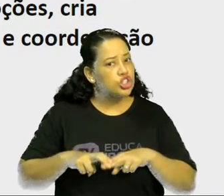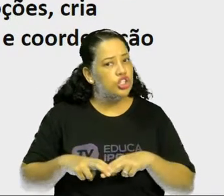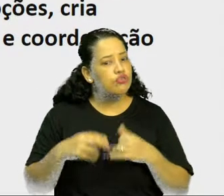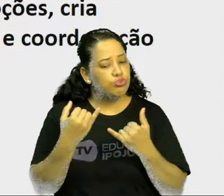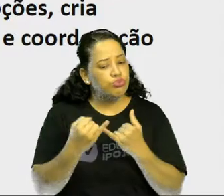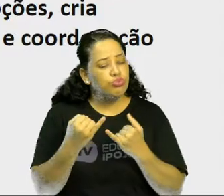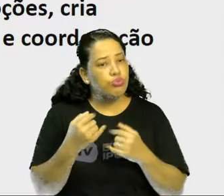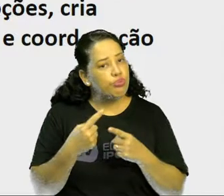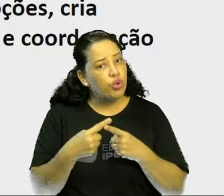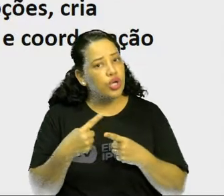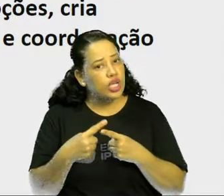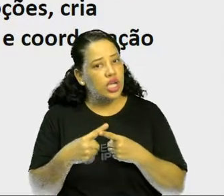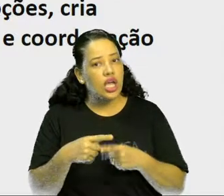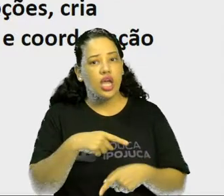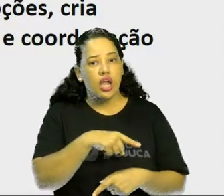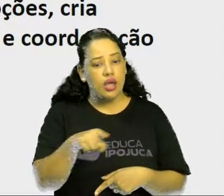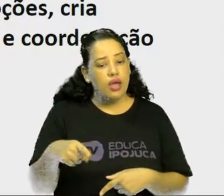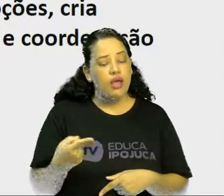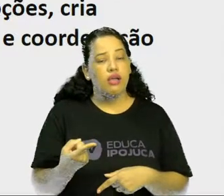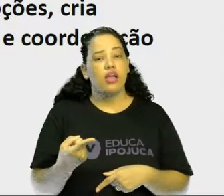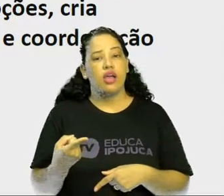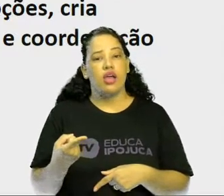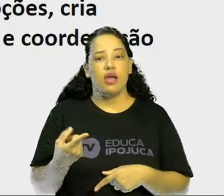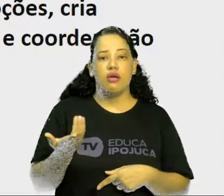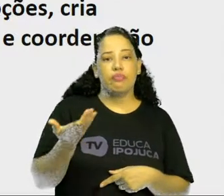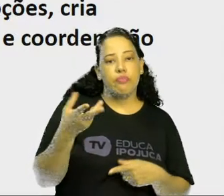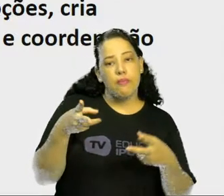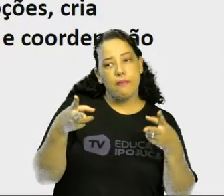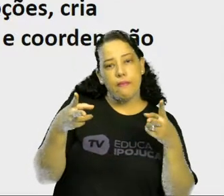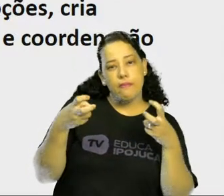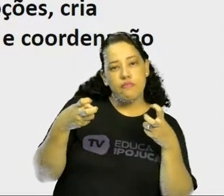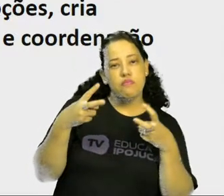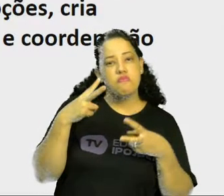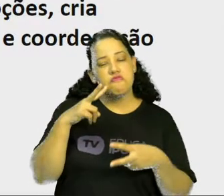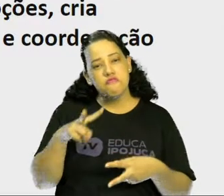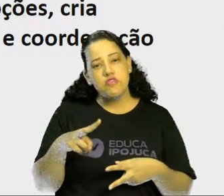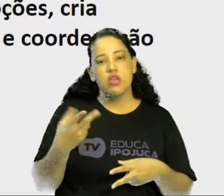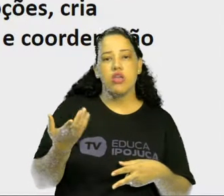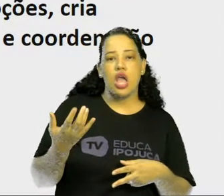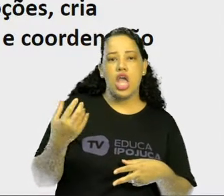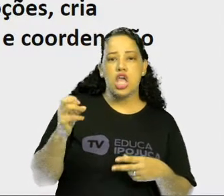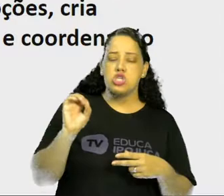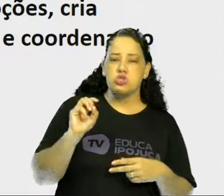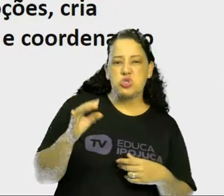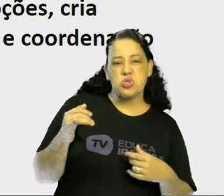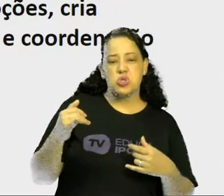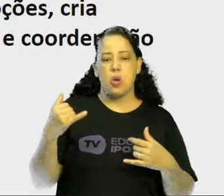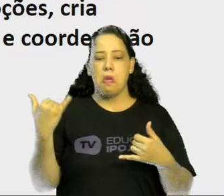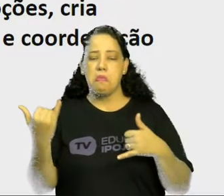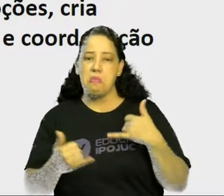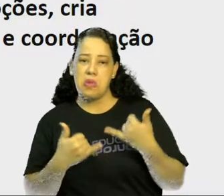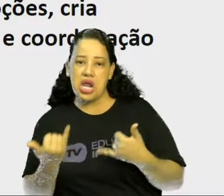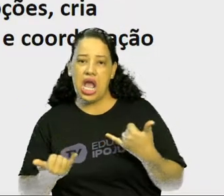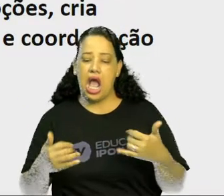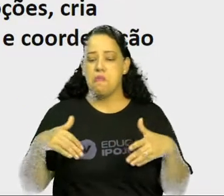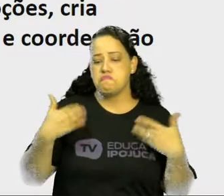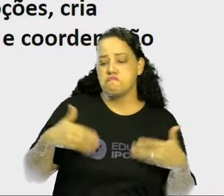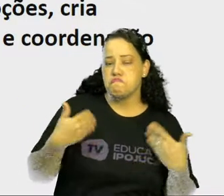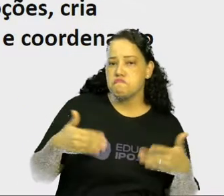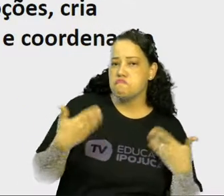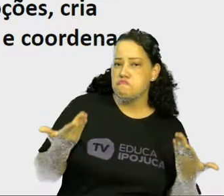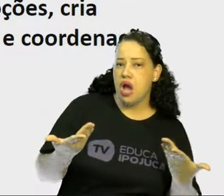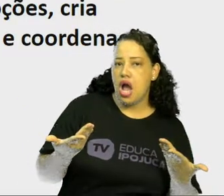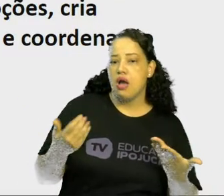mesmo que pareça apenas diversão, é o momento em que a criança, ela se